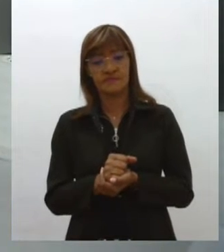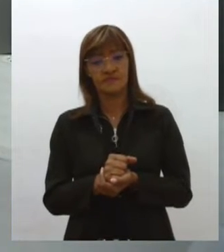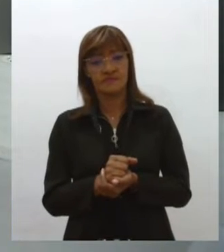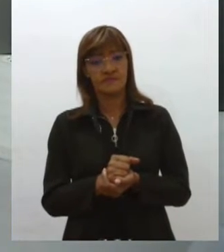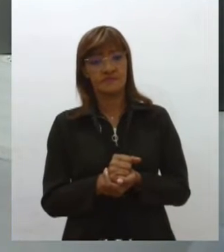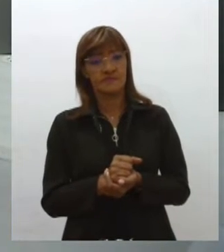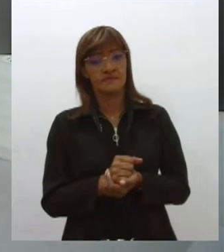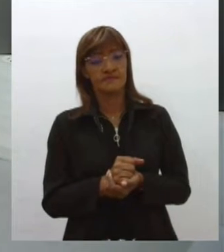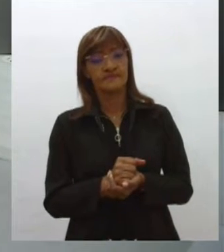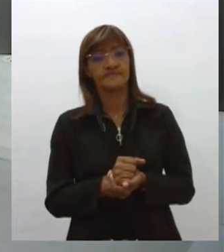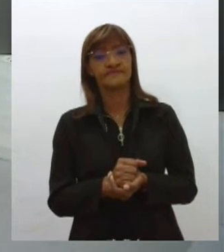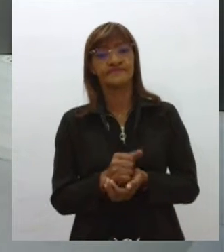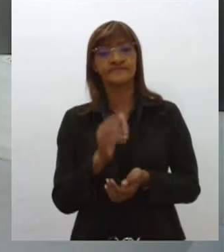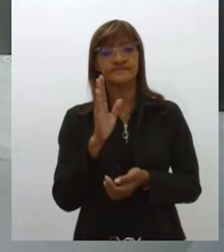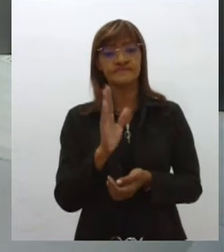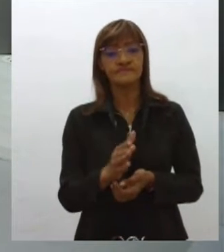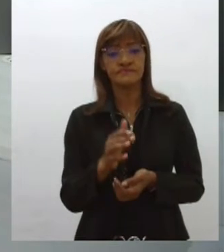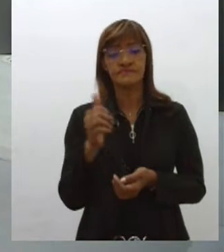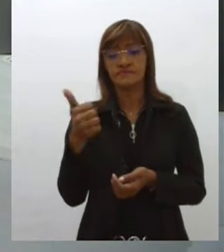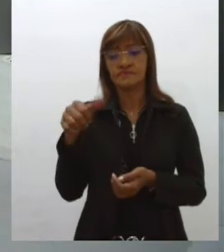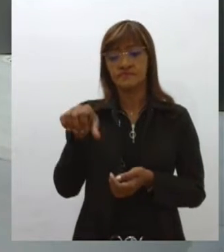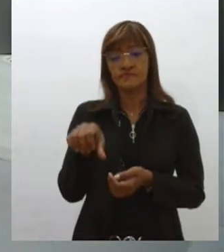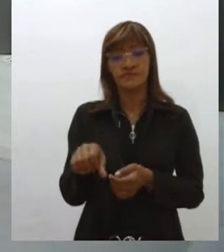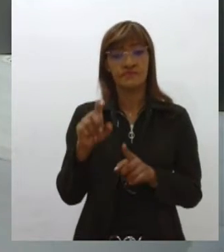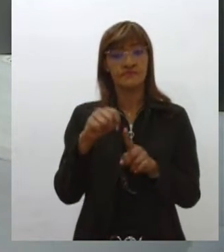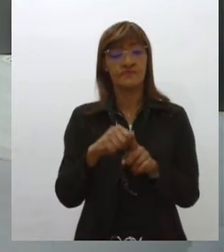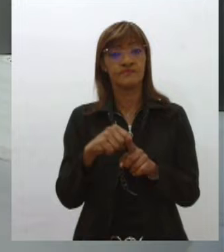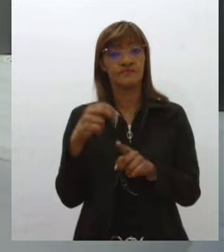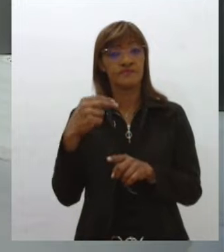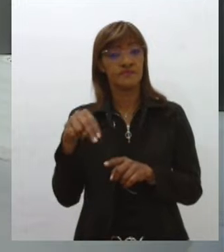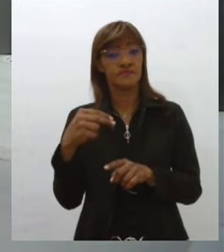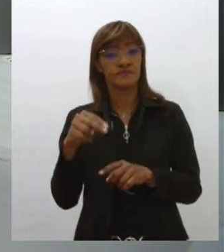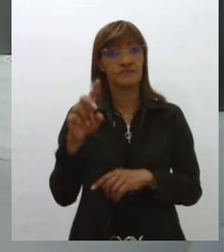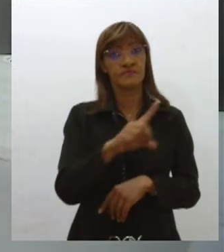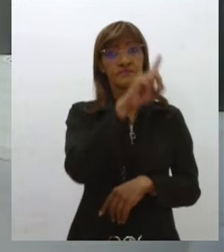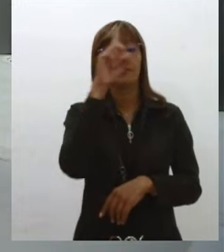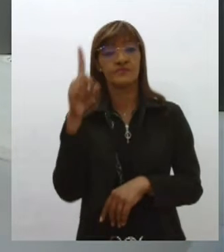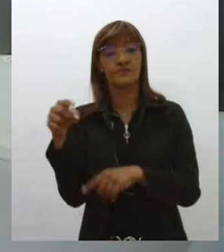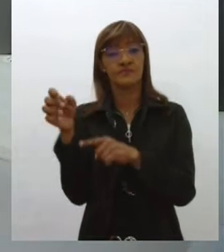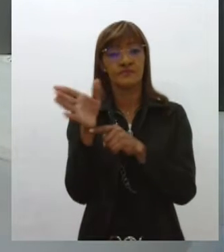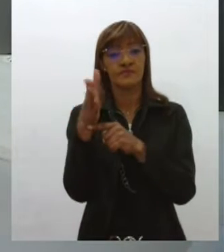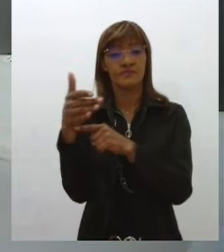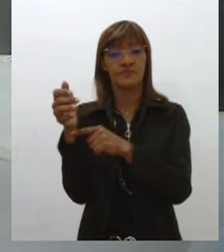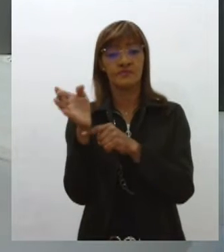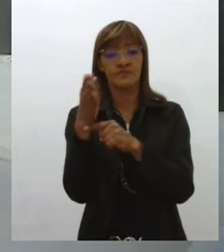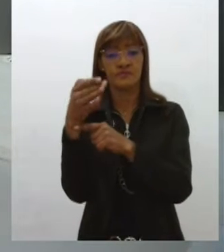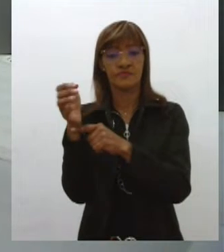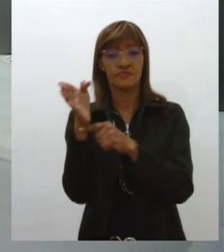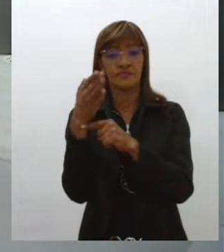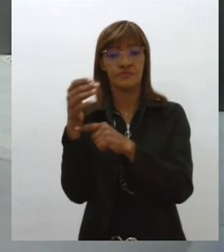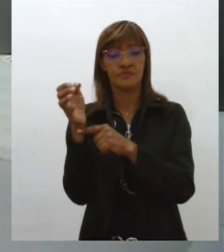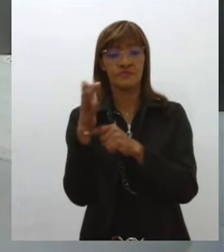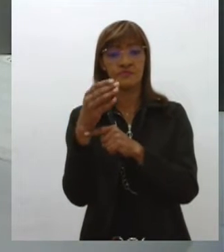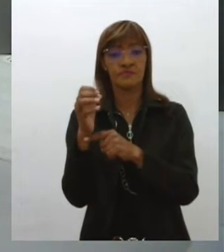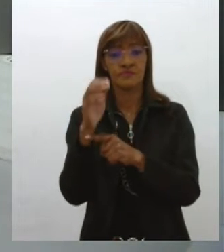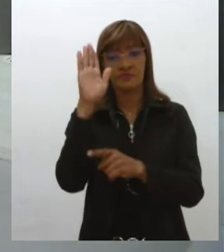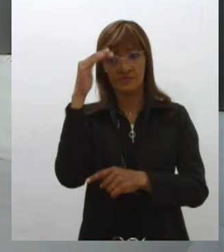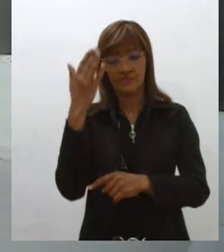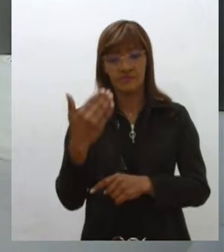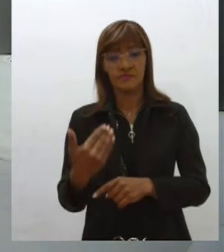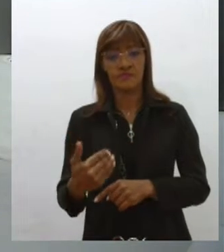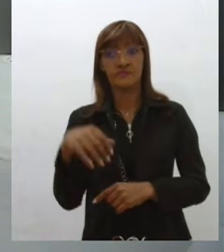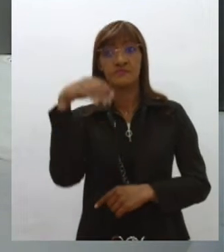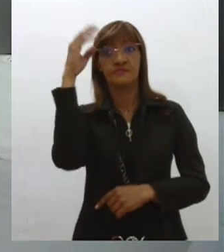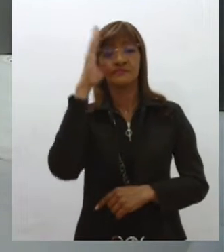Em 19 de novembro é comemorado o Dia da Bandeira. Uma homenagem à bandeira brasileira que foi criada